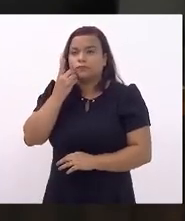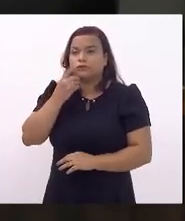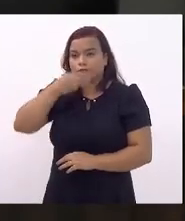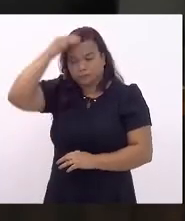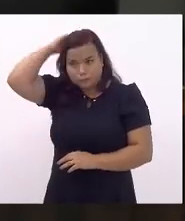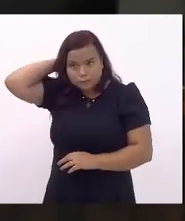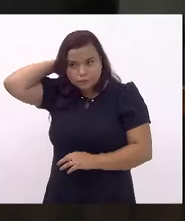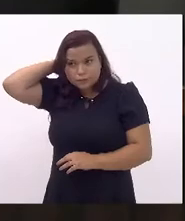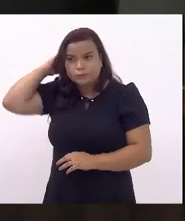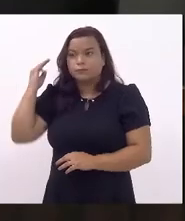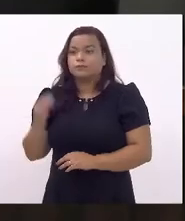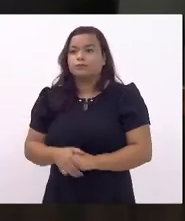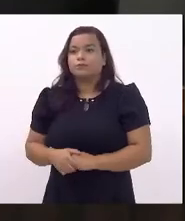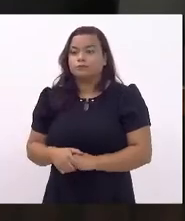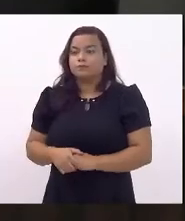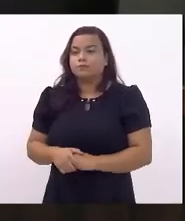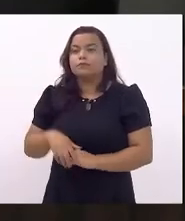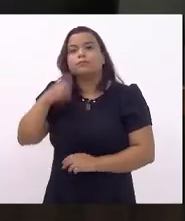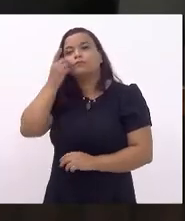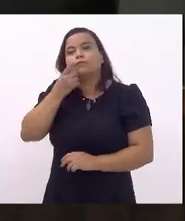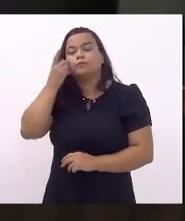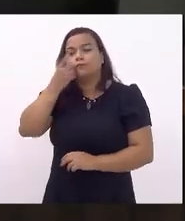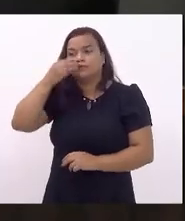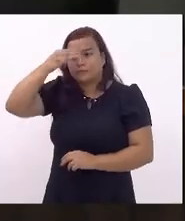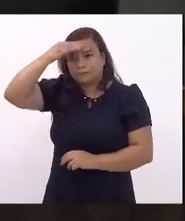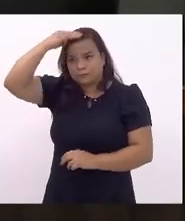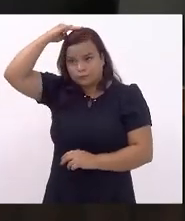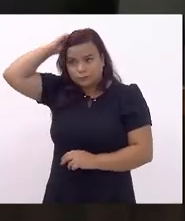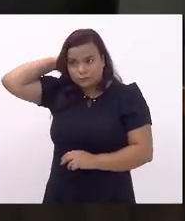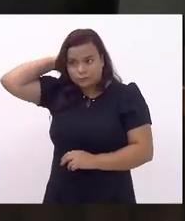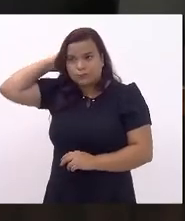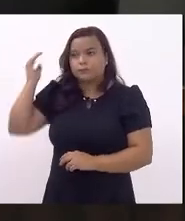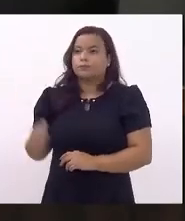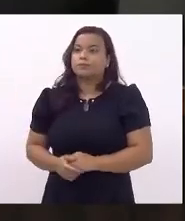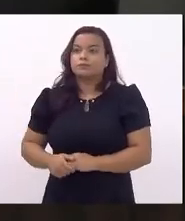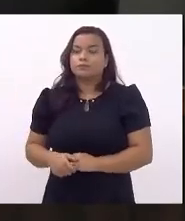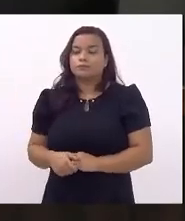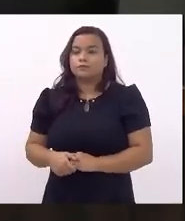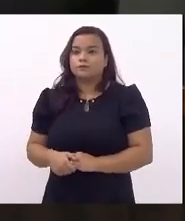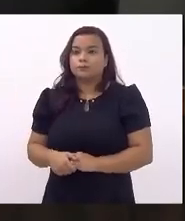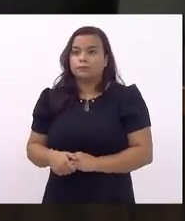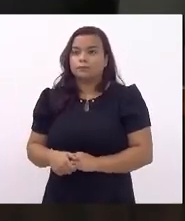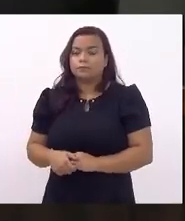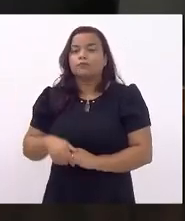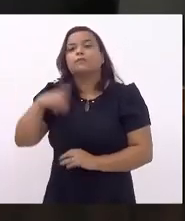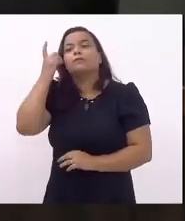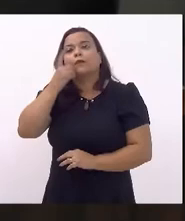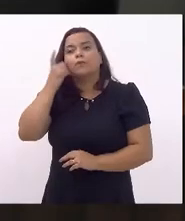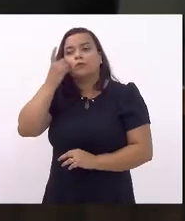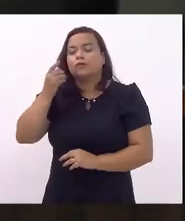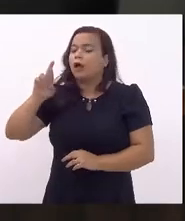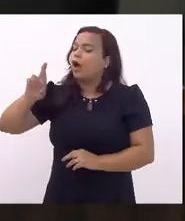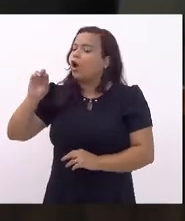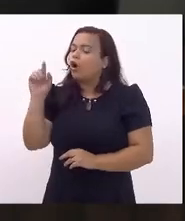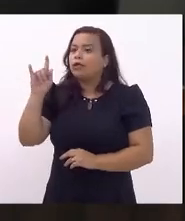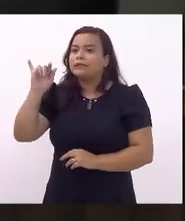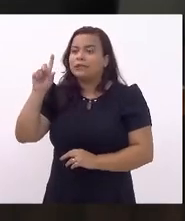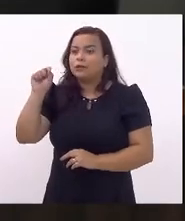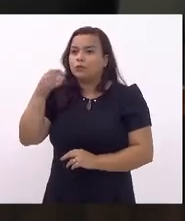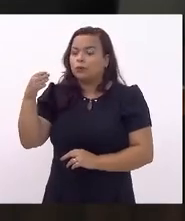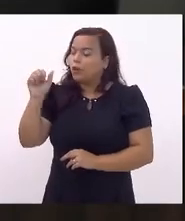Pacheco, deputado Rodrigo Amorim,